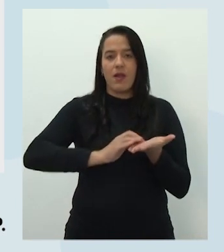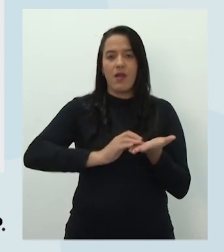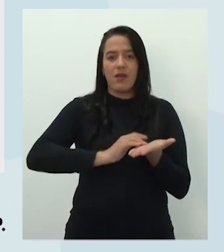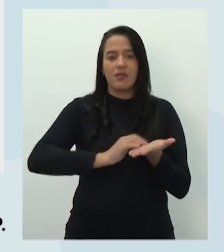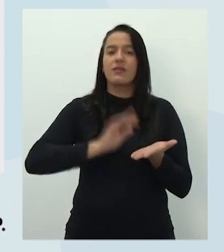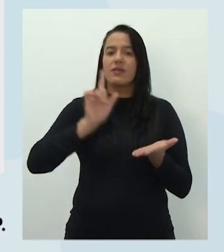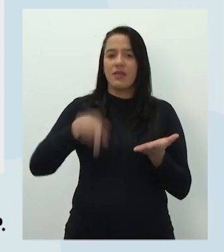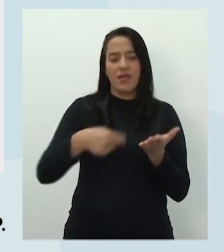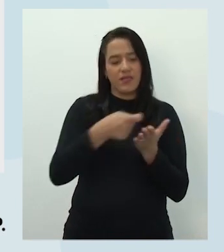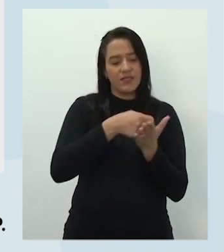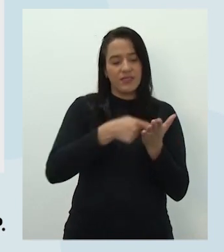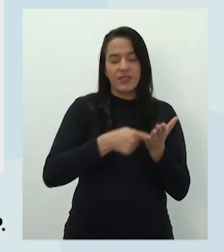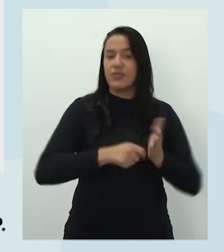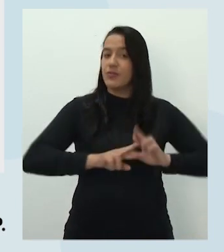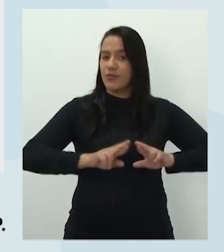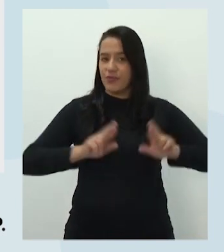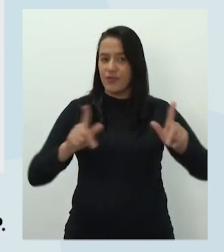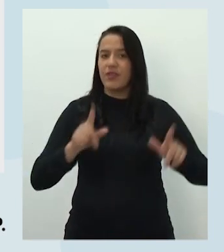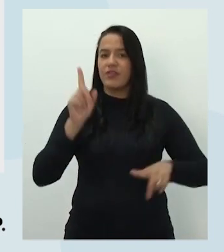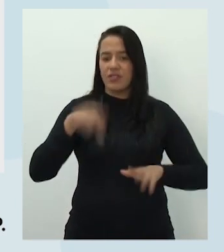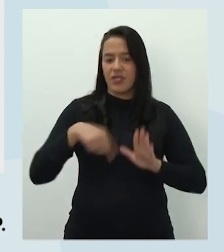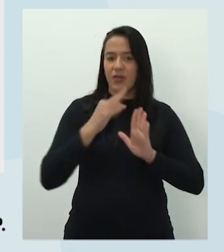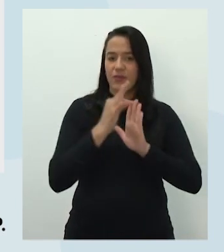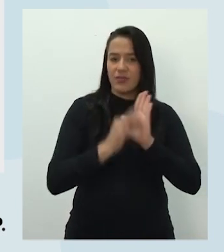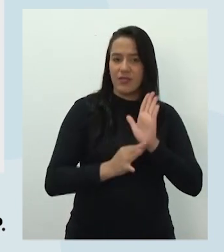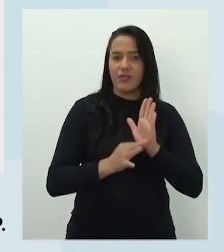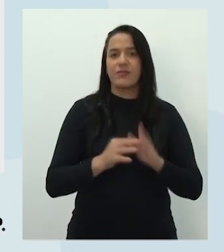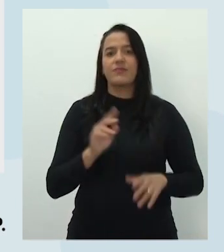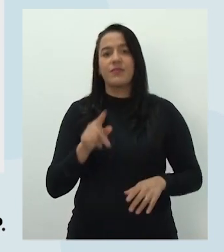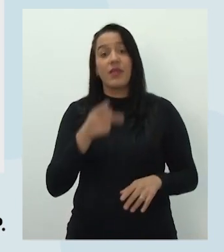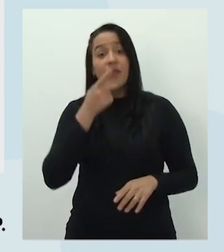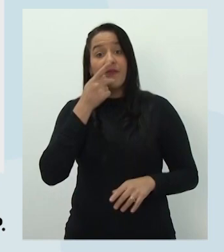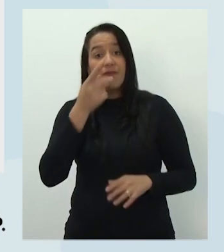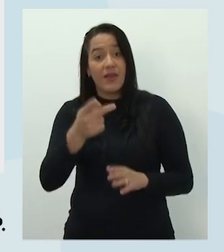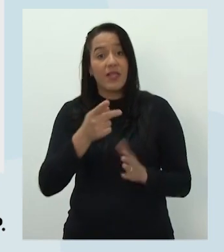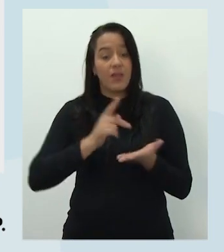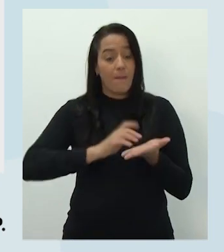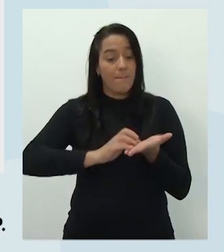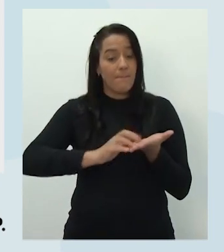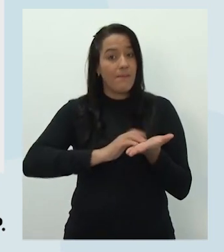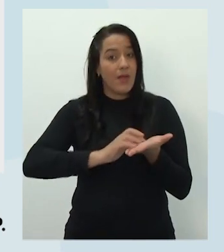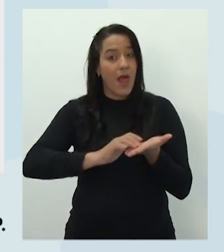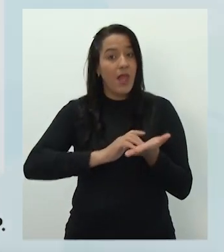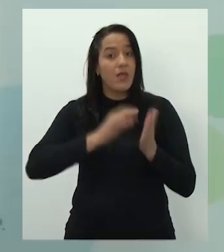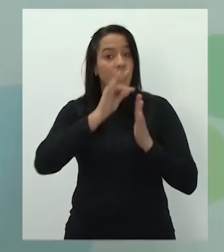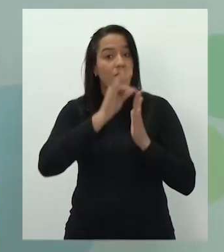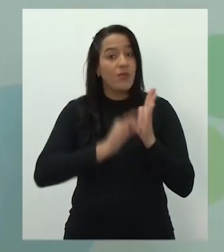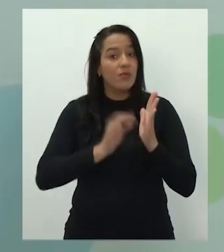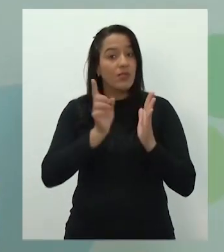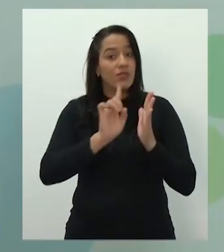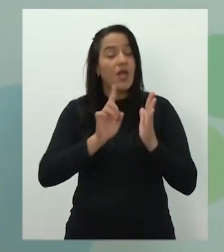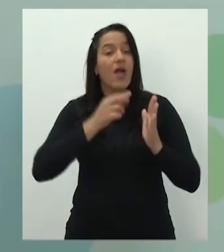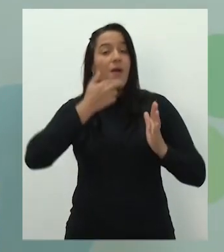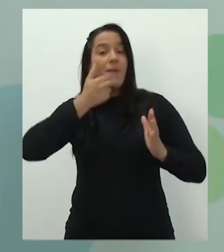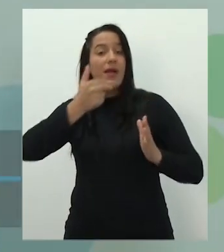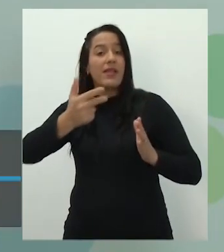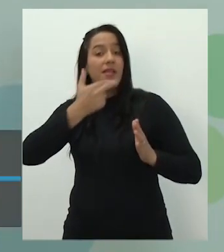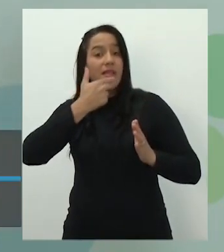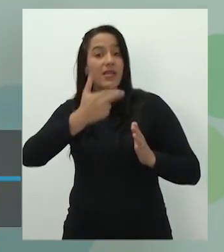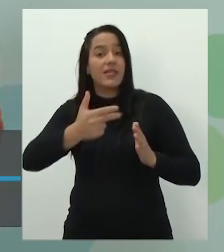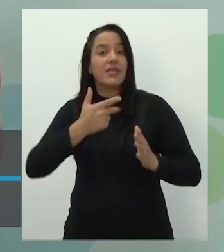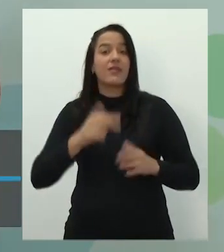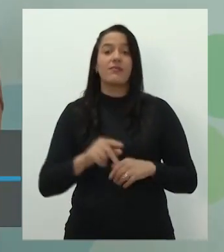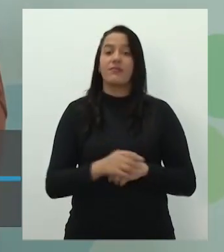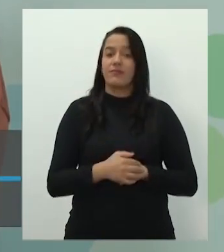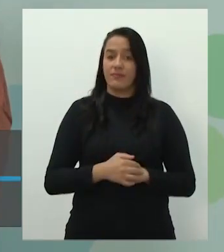considerado um texto. Raíssa Rosa. O braile já é considerado uma língua, viu, Raíssa? Isso. É uma língua já, é um